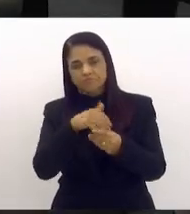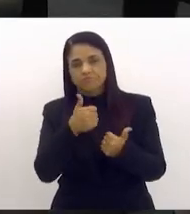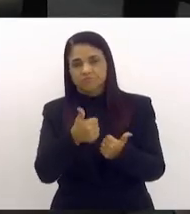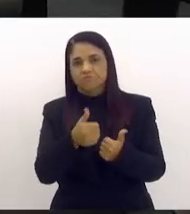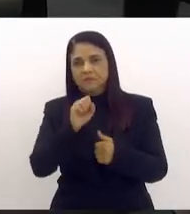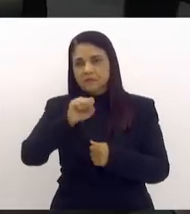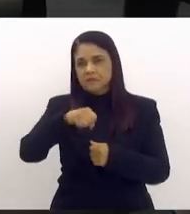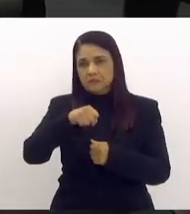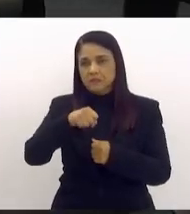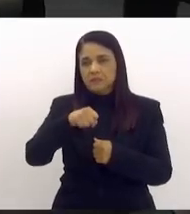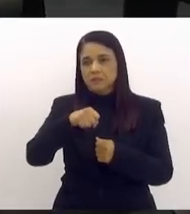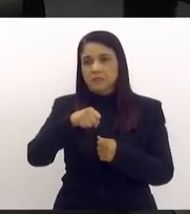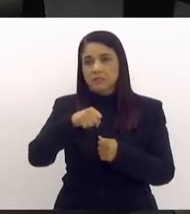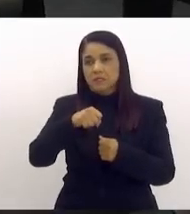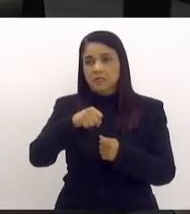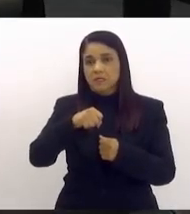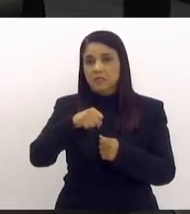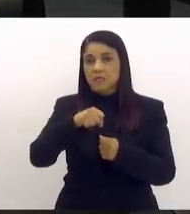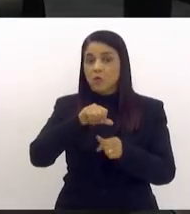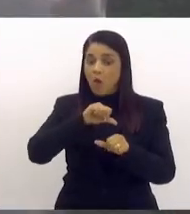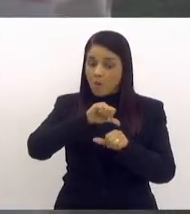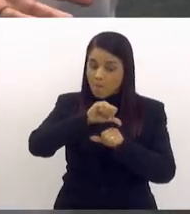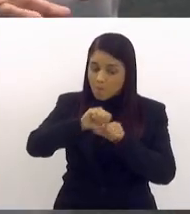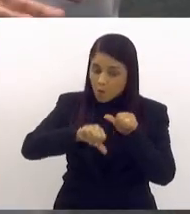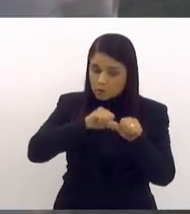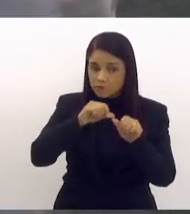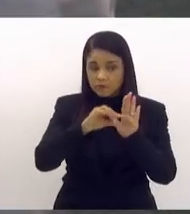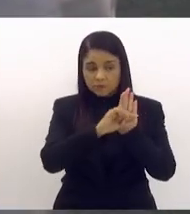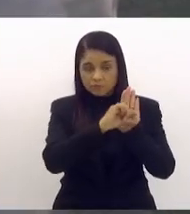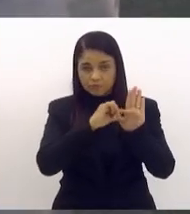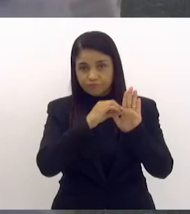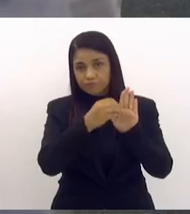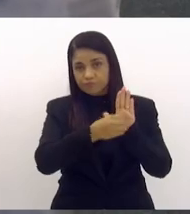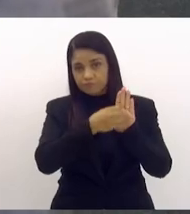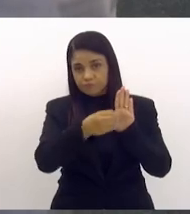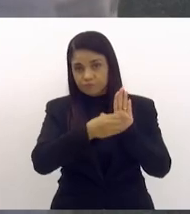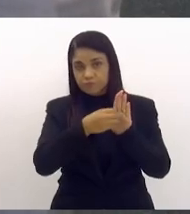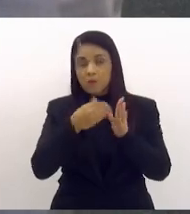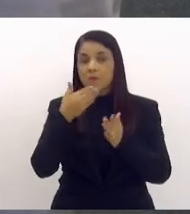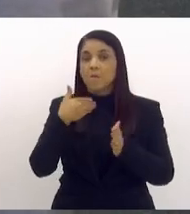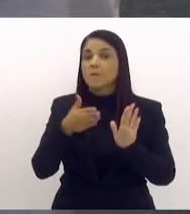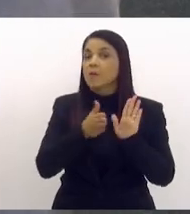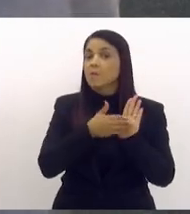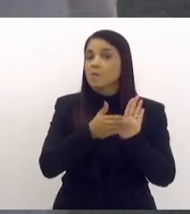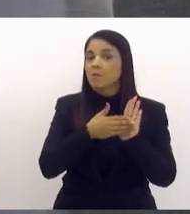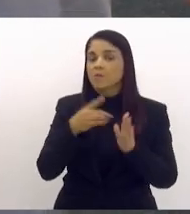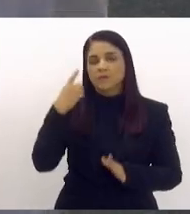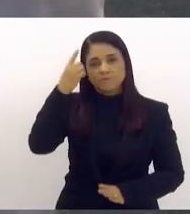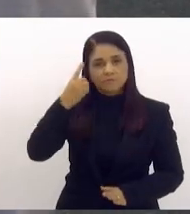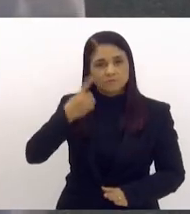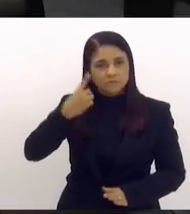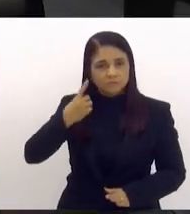Favorável com essa modificação proposta aqui pela deputada Dani Monteiro. só um termo.